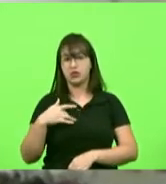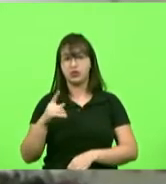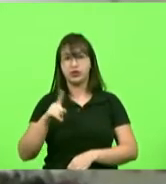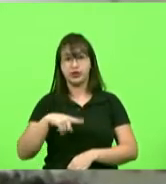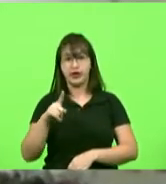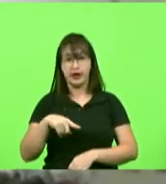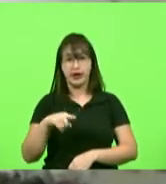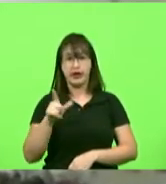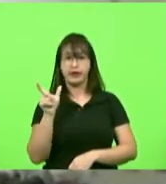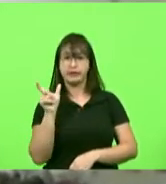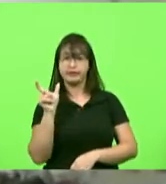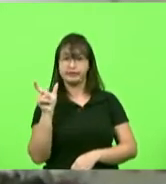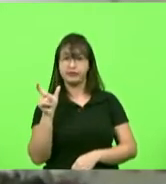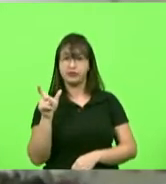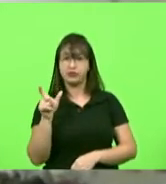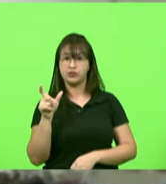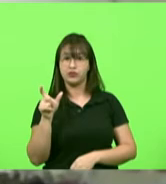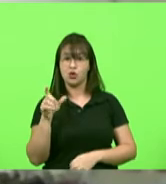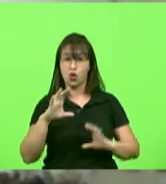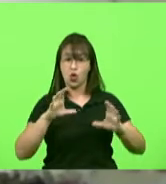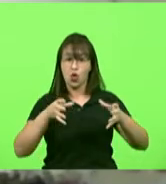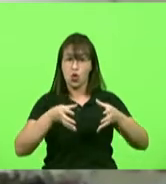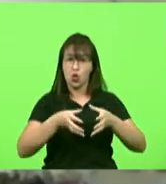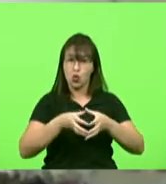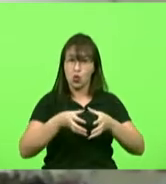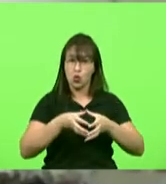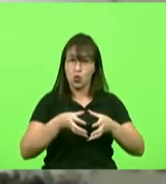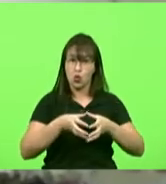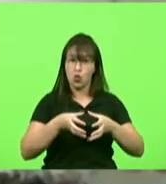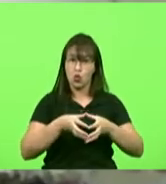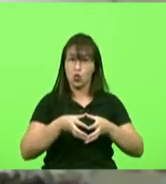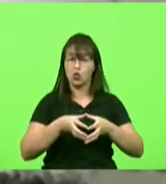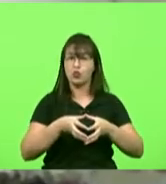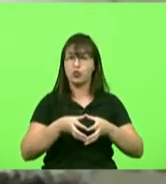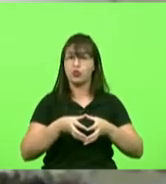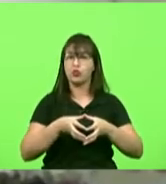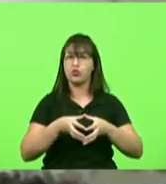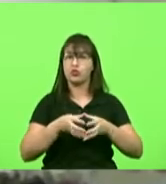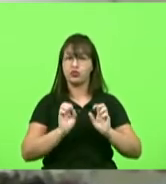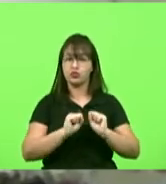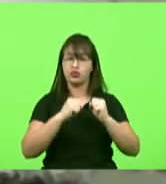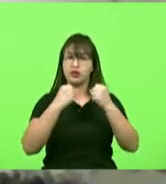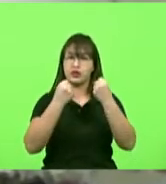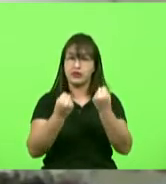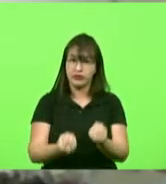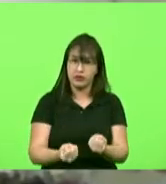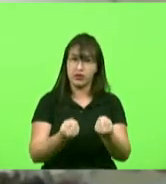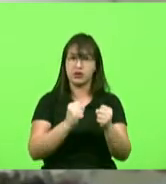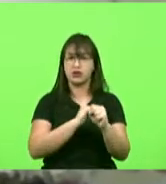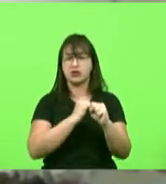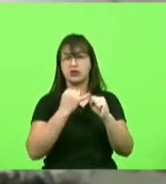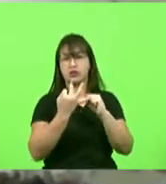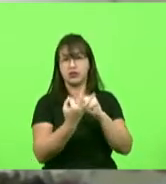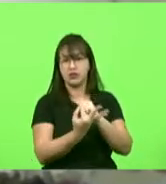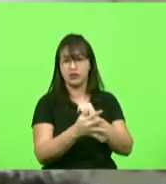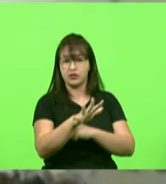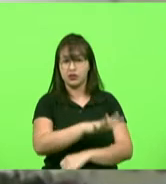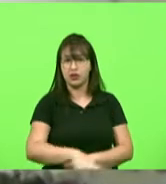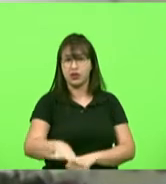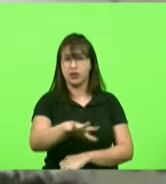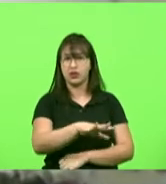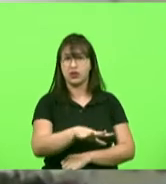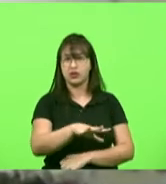chamado Comitê Integrado de Operações de Enfrentamento ao Covid da região